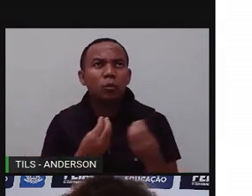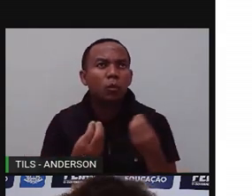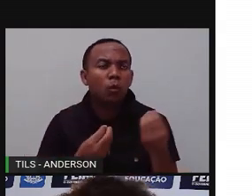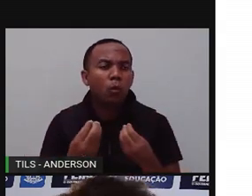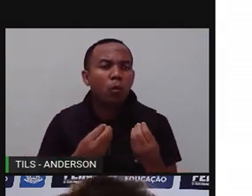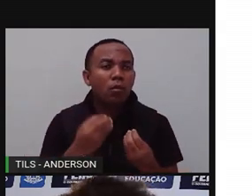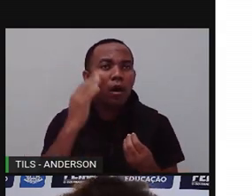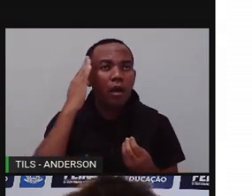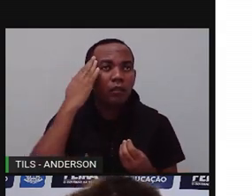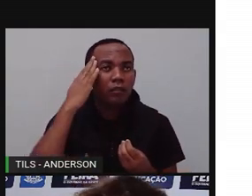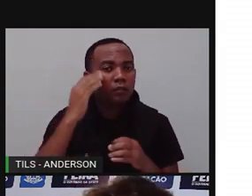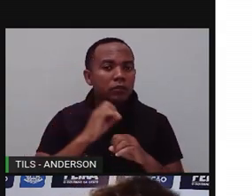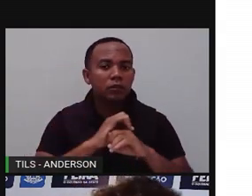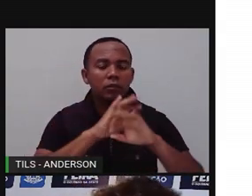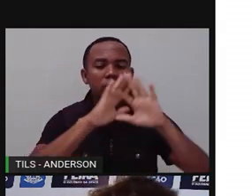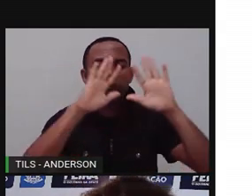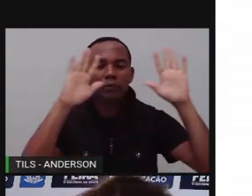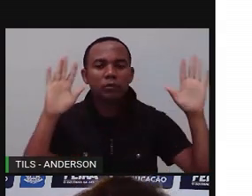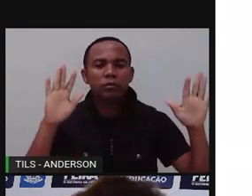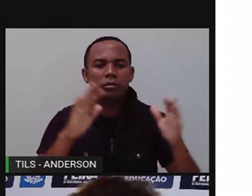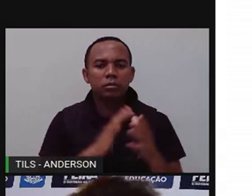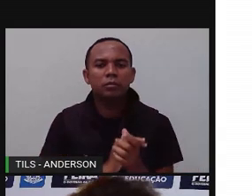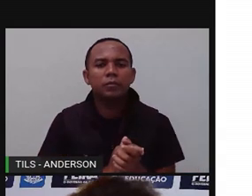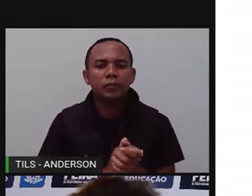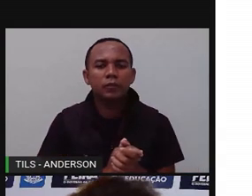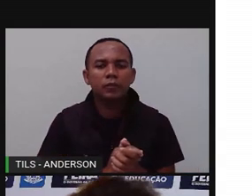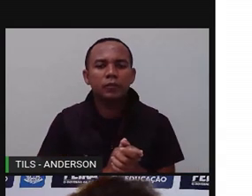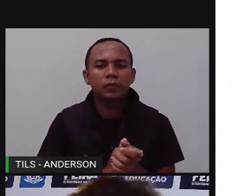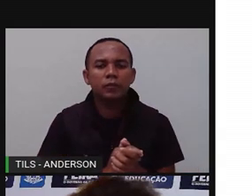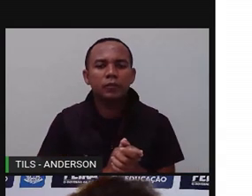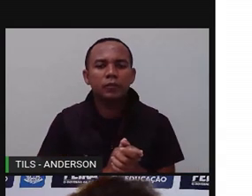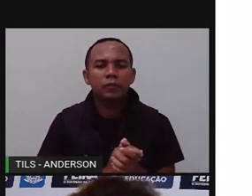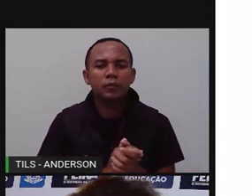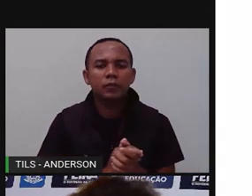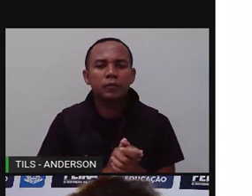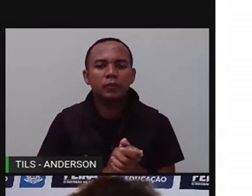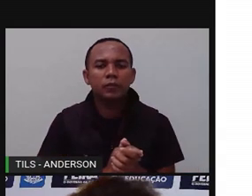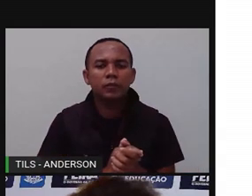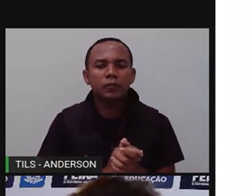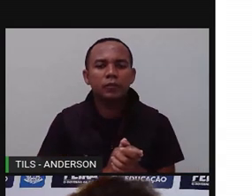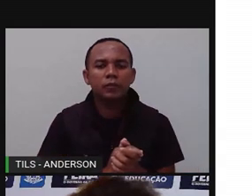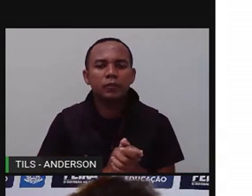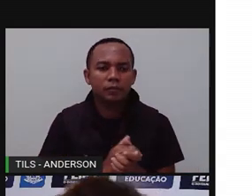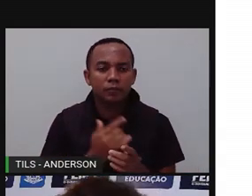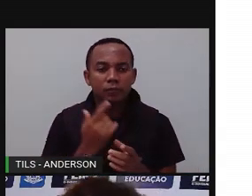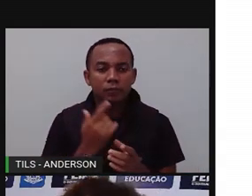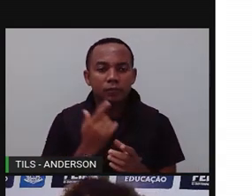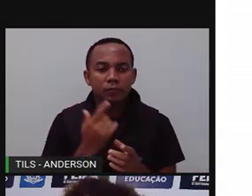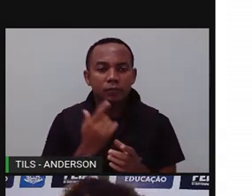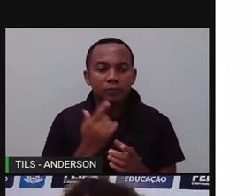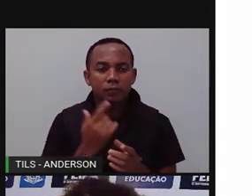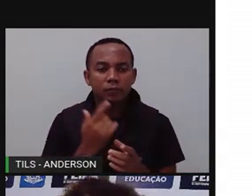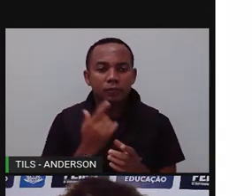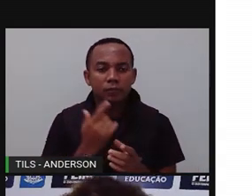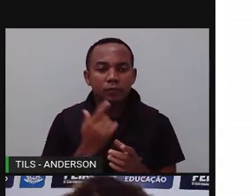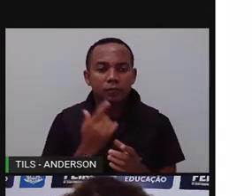de vocês. Se eu não ficar, ah, é um chimpanzé, ah, é um crocodilo, tá? Tentando não assimilar